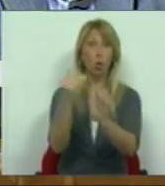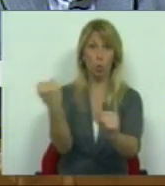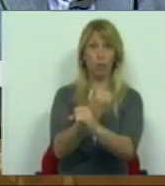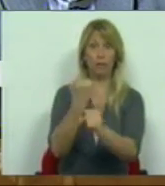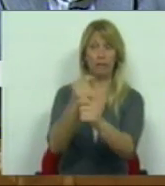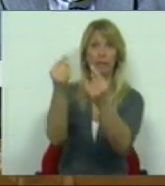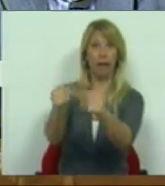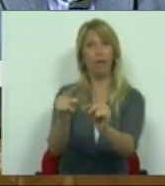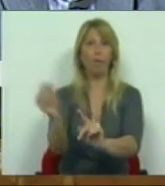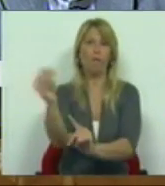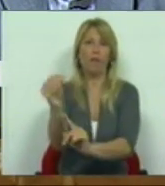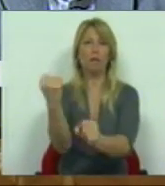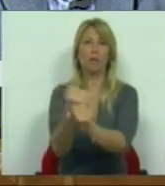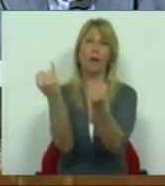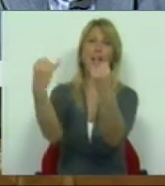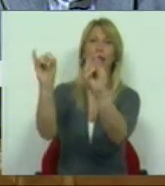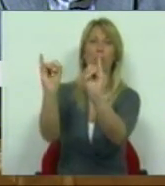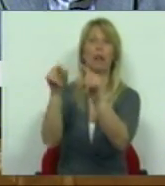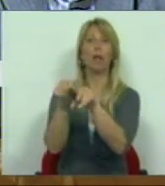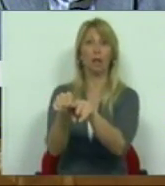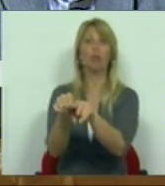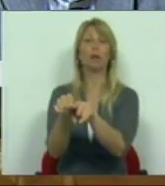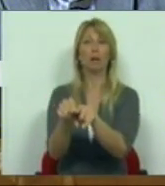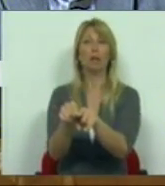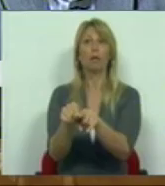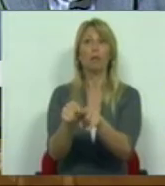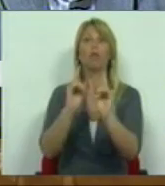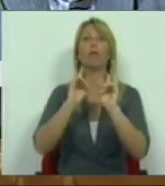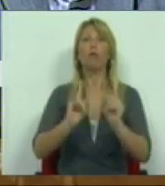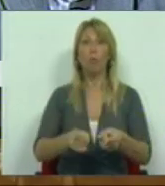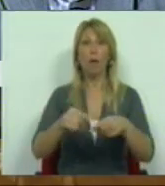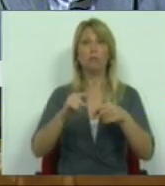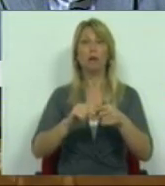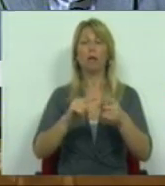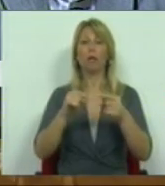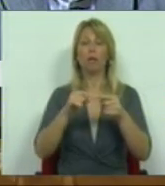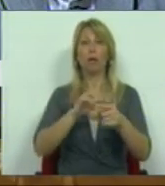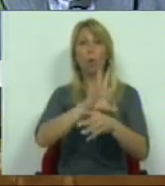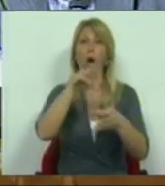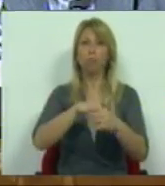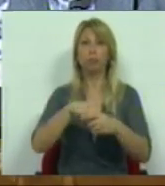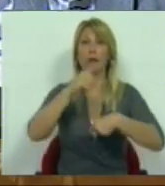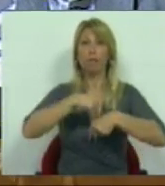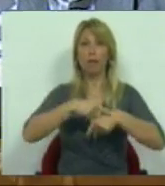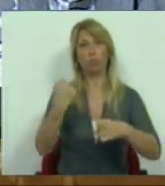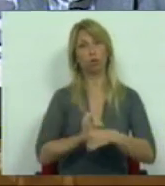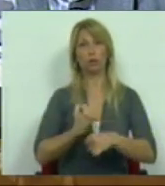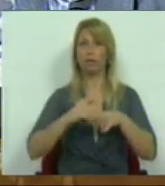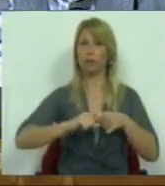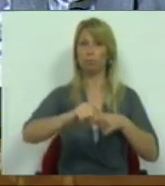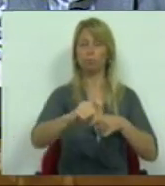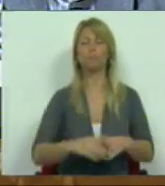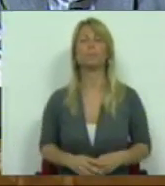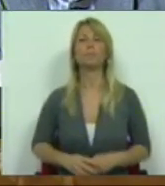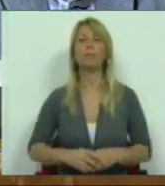trabalho independente é tida em conta no tempo de serviço. Por outro lado, e a grande